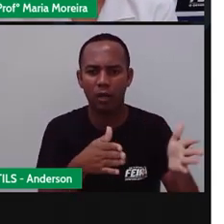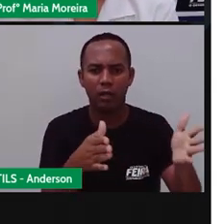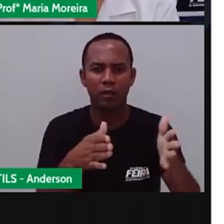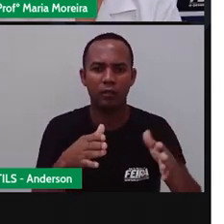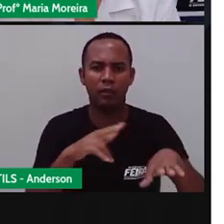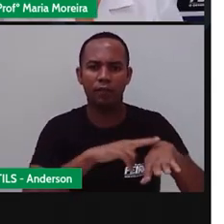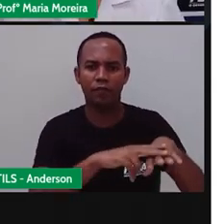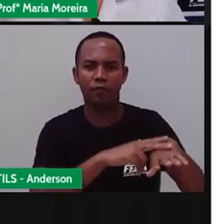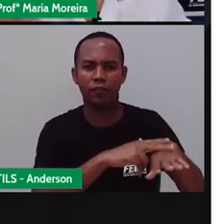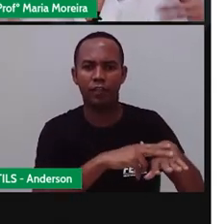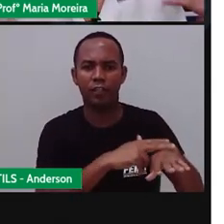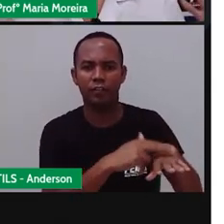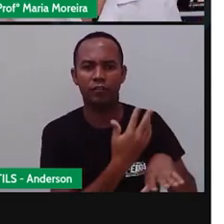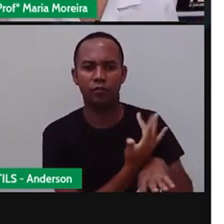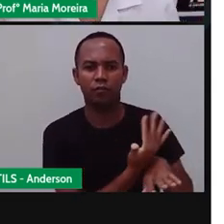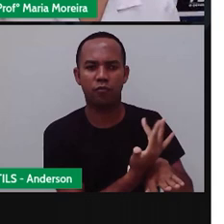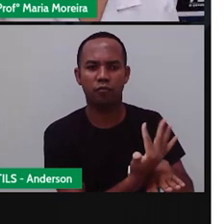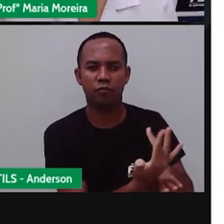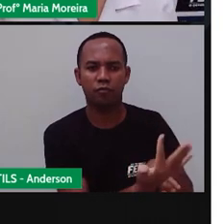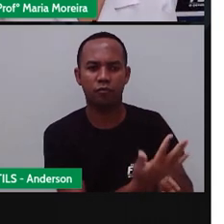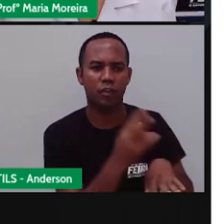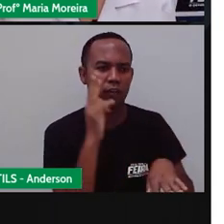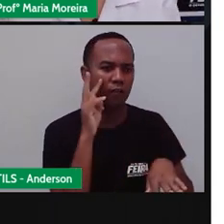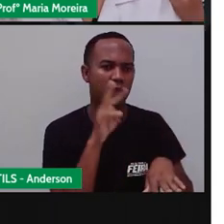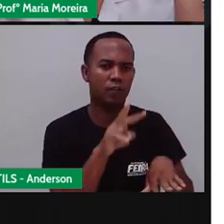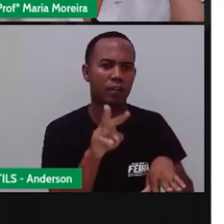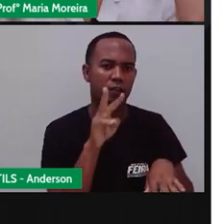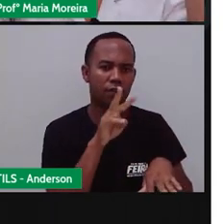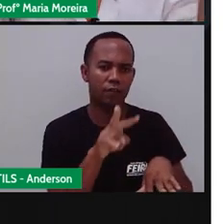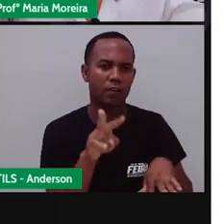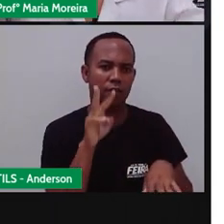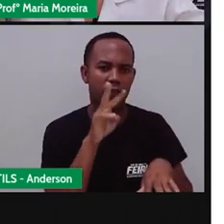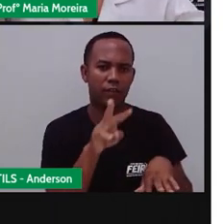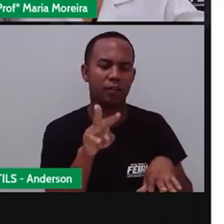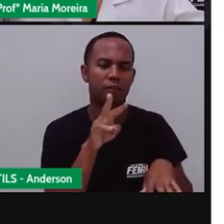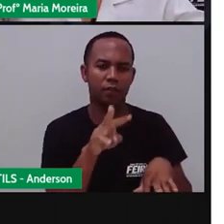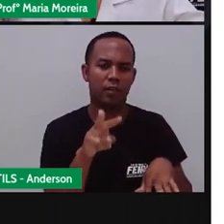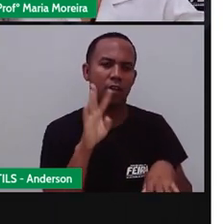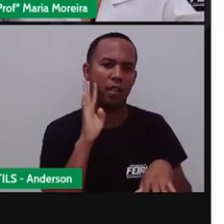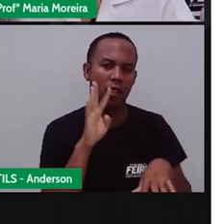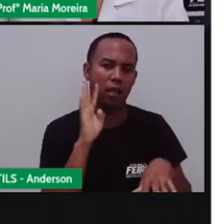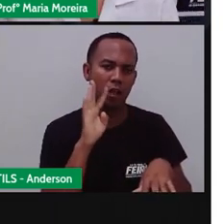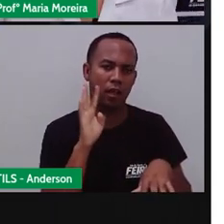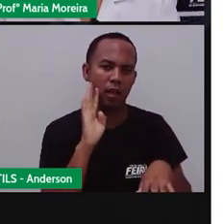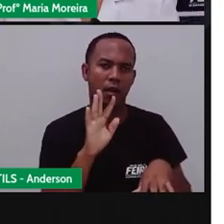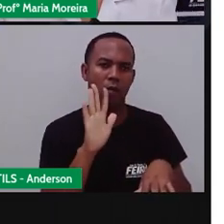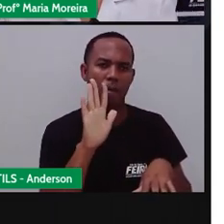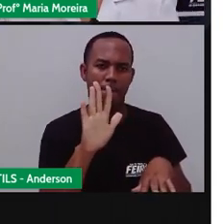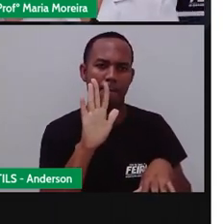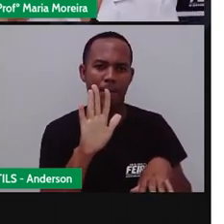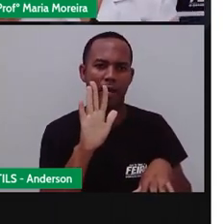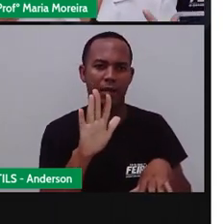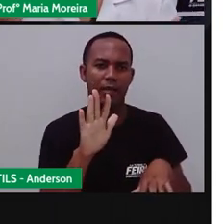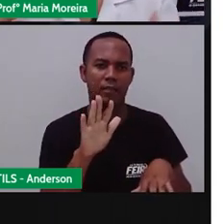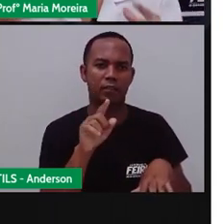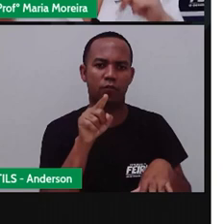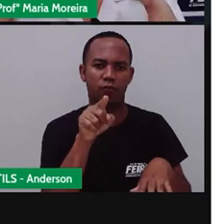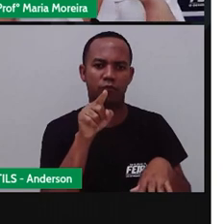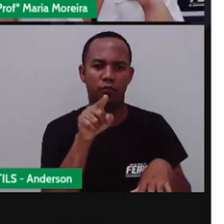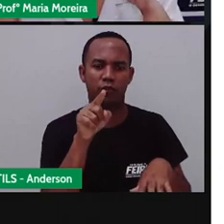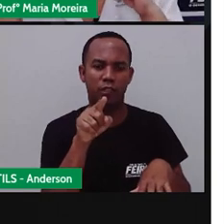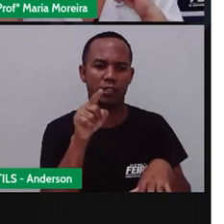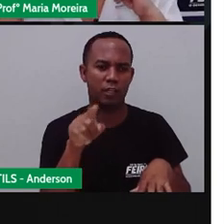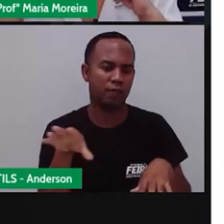verde. Então, olhar essa paisagem, beleza. Você vai olhar, visualizar. Mas, você vai fazer o quê?